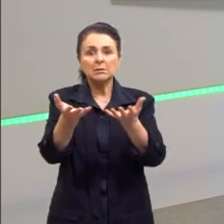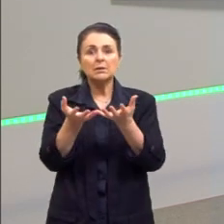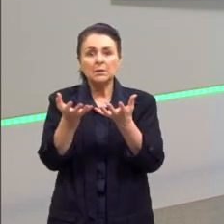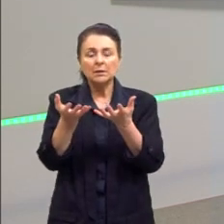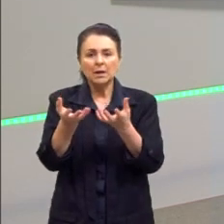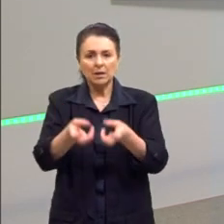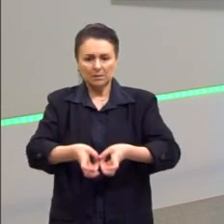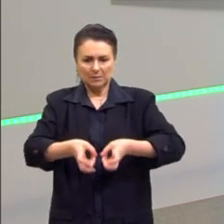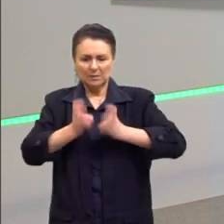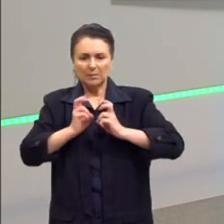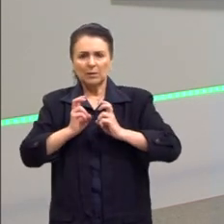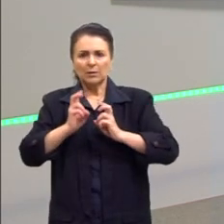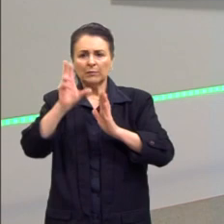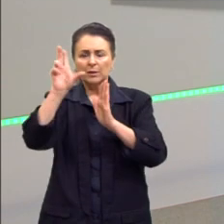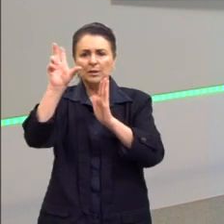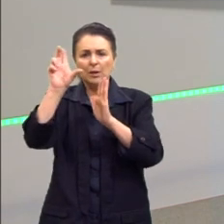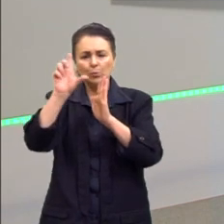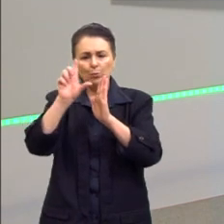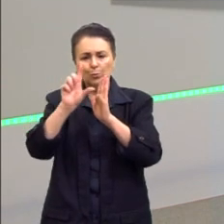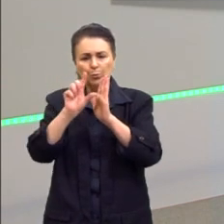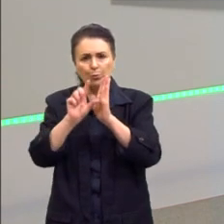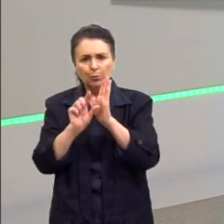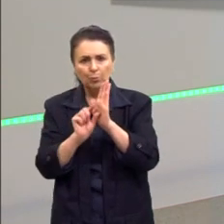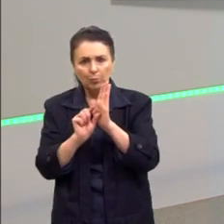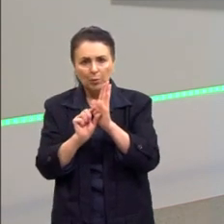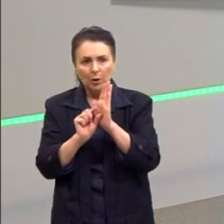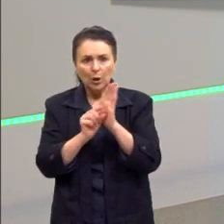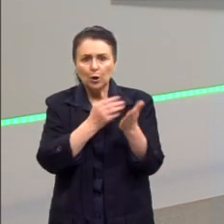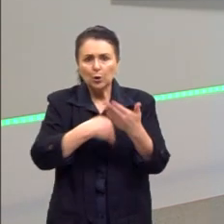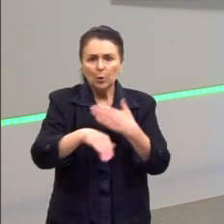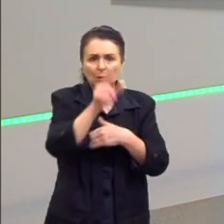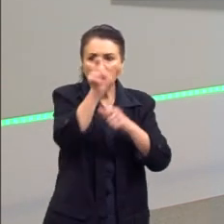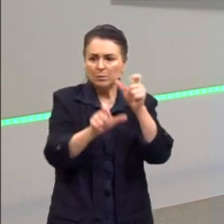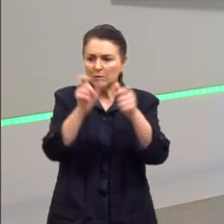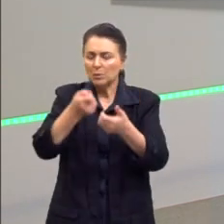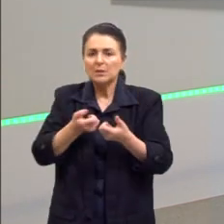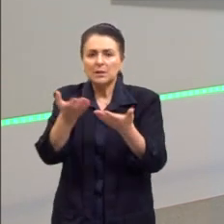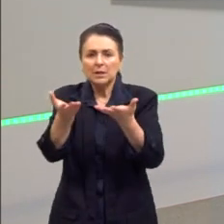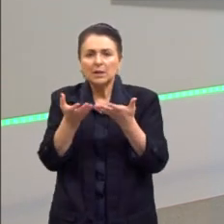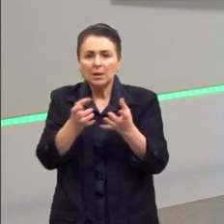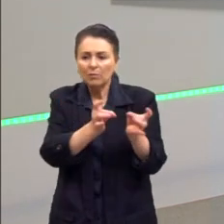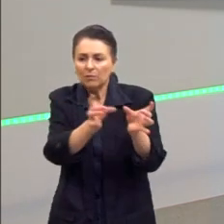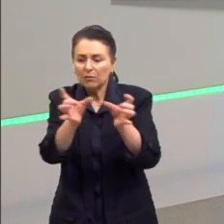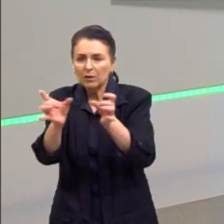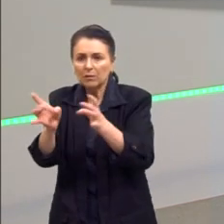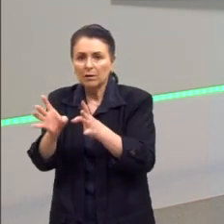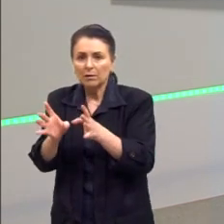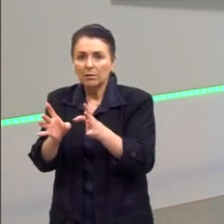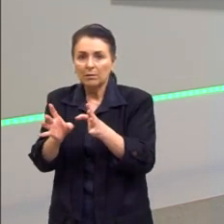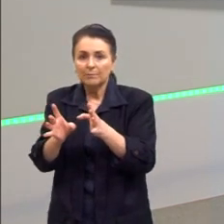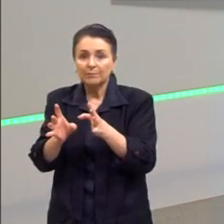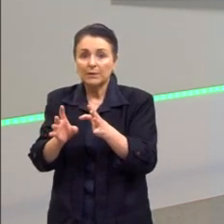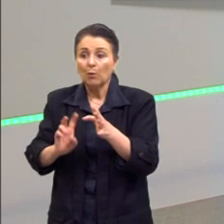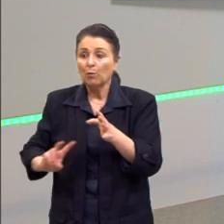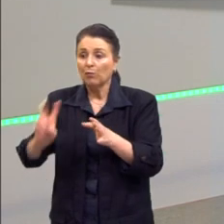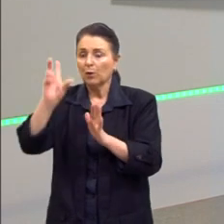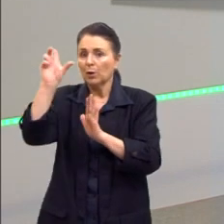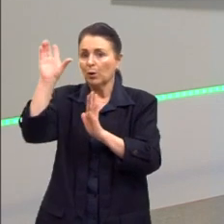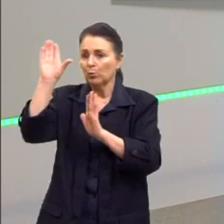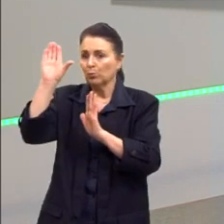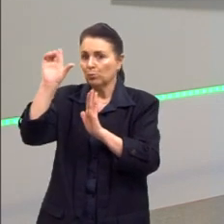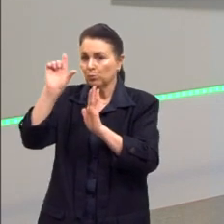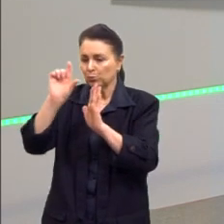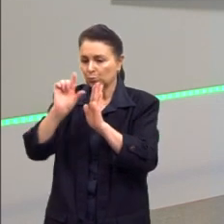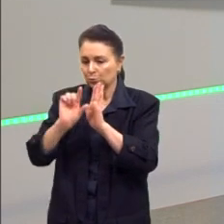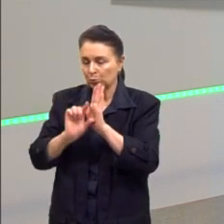que estava tudo desvalorizando, todo mundo tentou vender suas ações. O aconteceu com o preço delas? Despencou. É como se